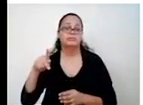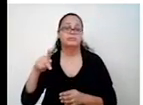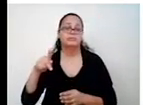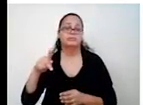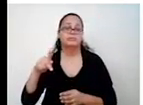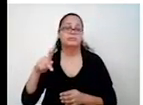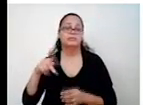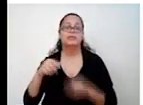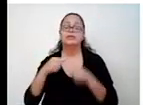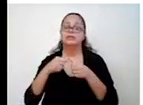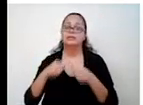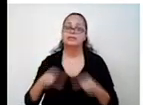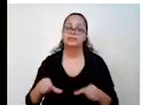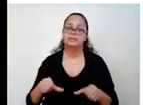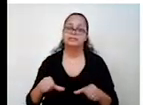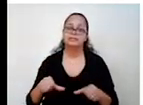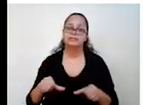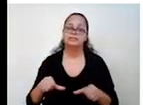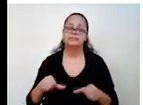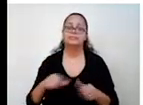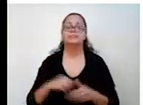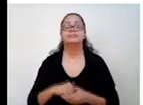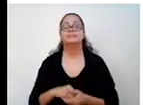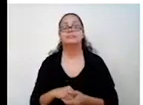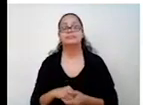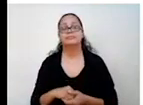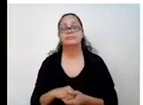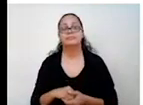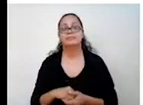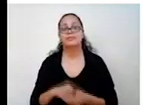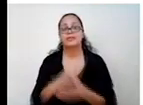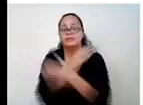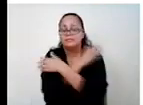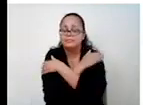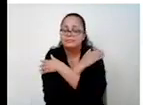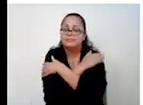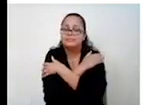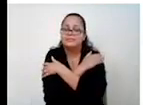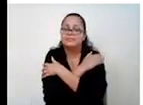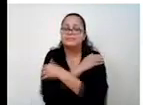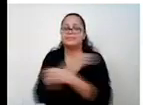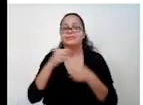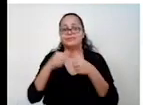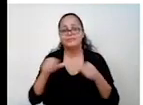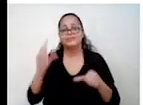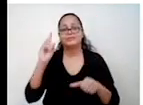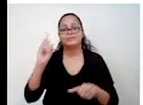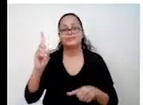Não desanimem, secar de risco a todo mundo. Um grande abraço e fiquem com Deus.